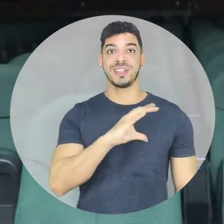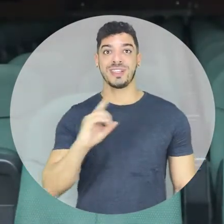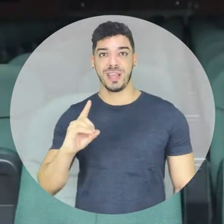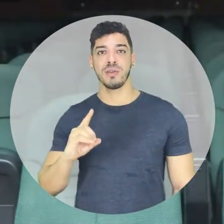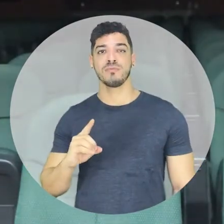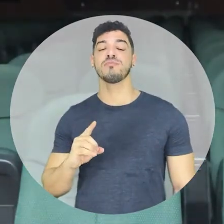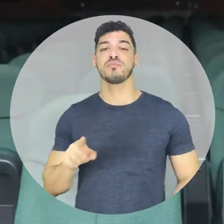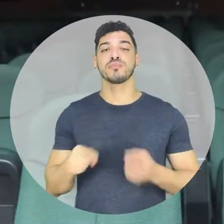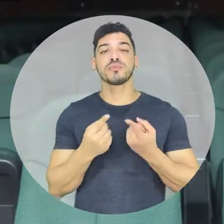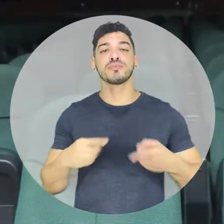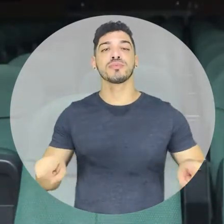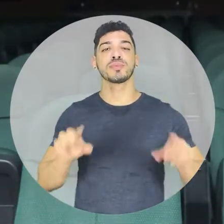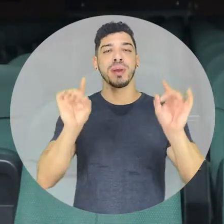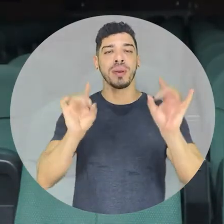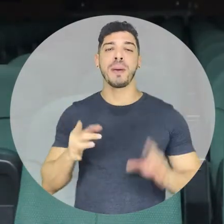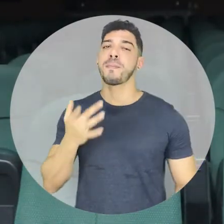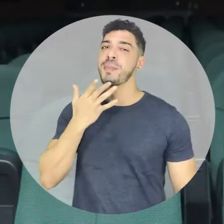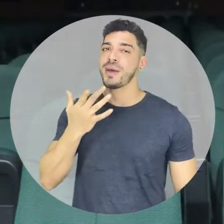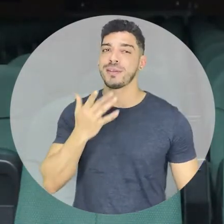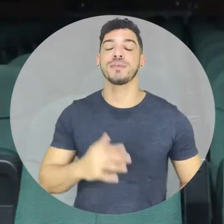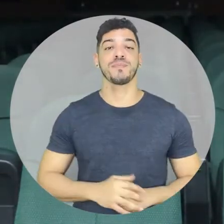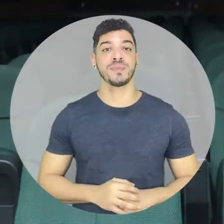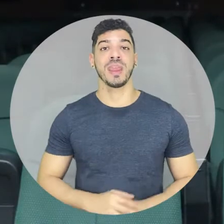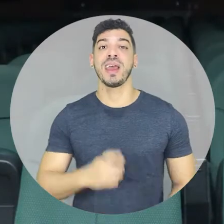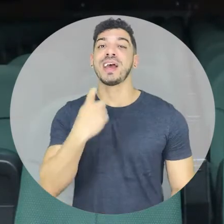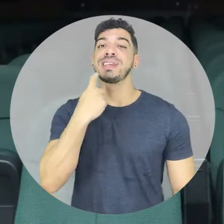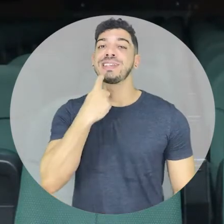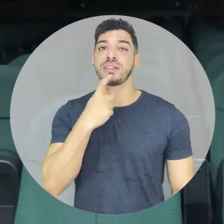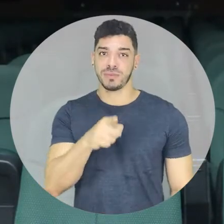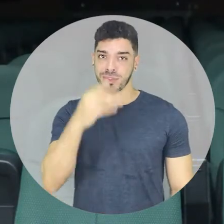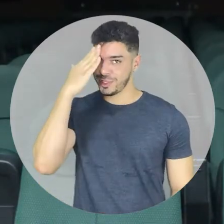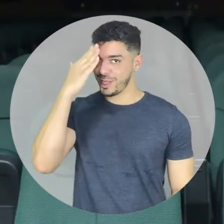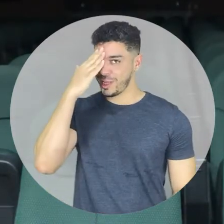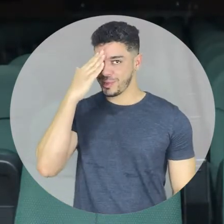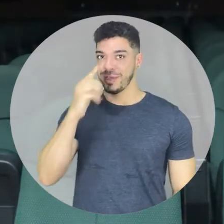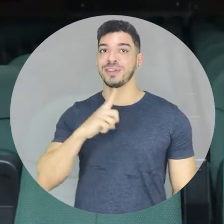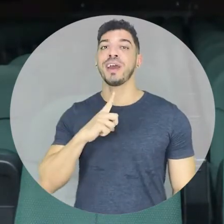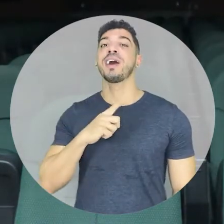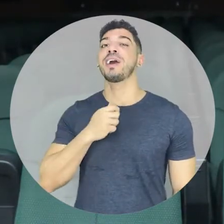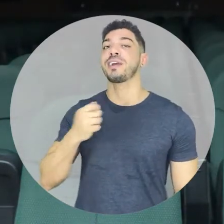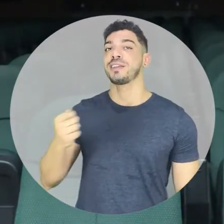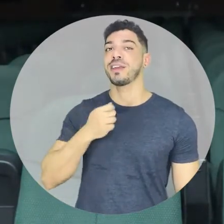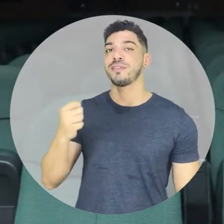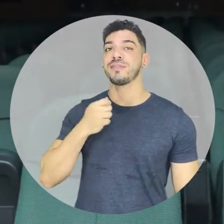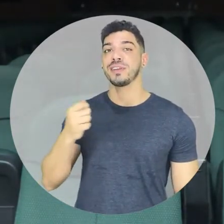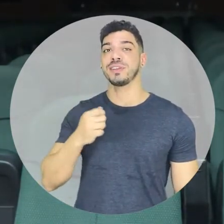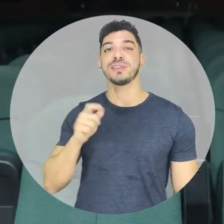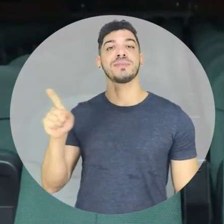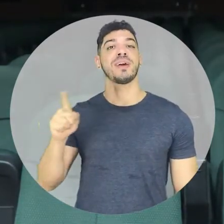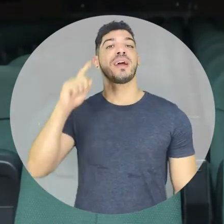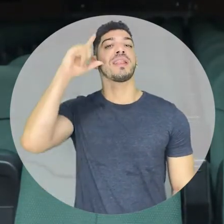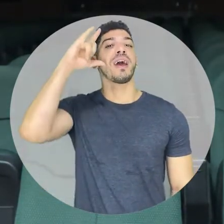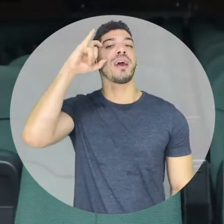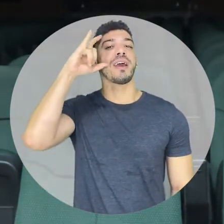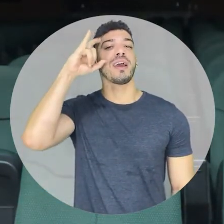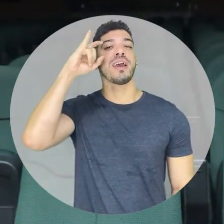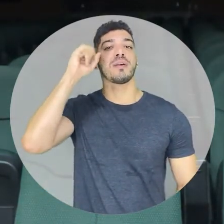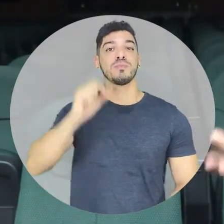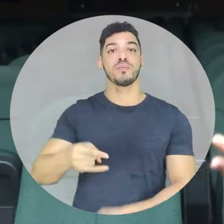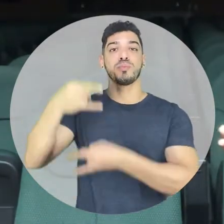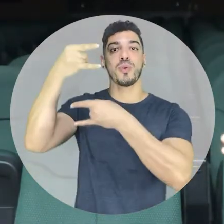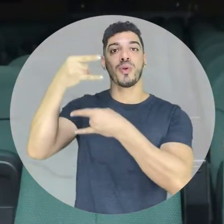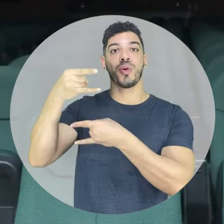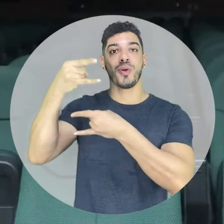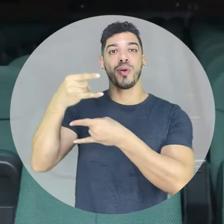Rádio. EP muito massa mesmo! Na sexta-feira, você já sabe, é dia de entrevista Funesc. 7 da noite, no Instagram